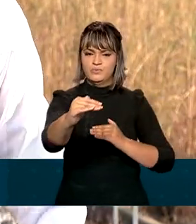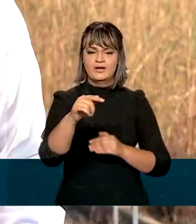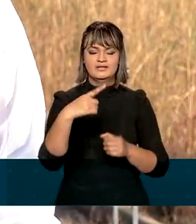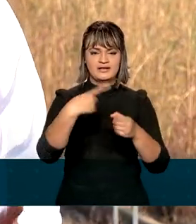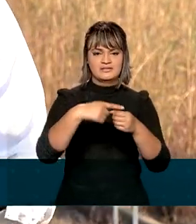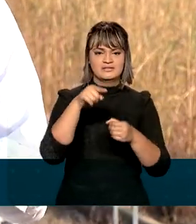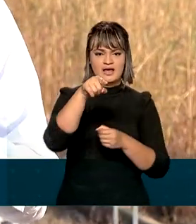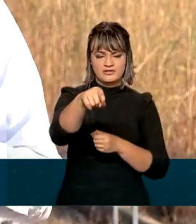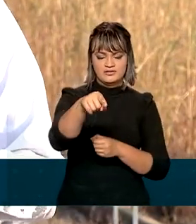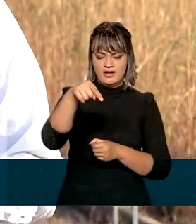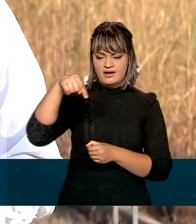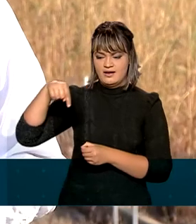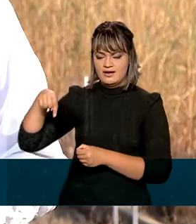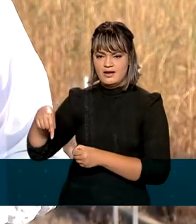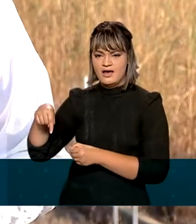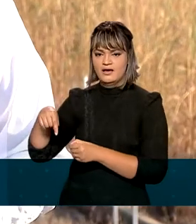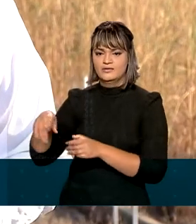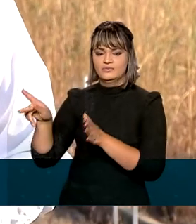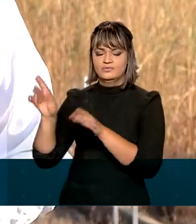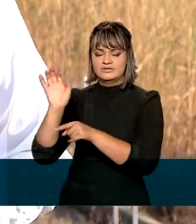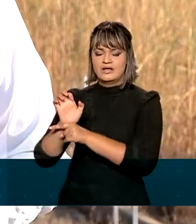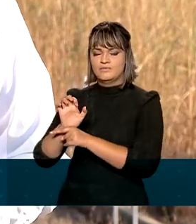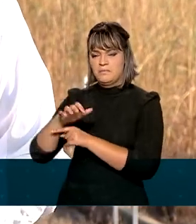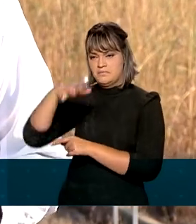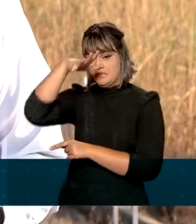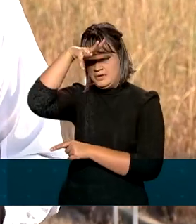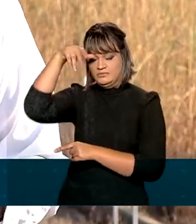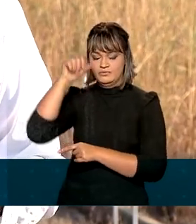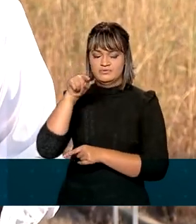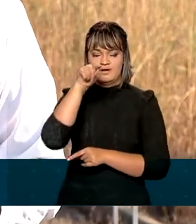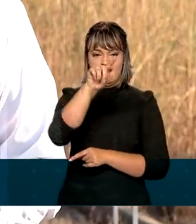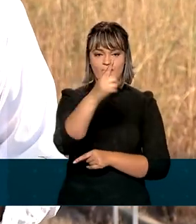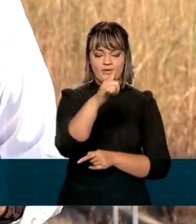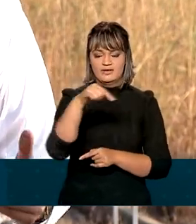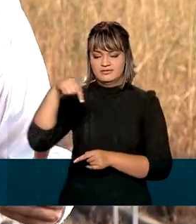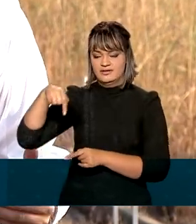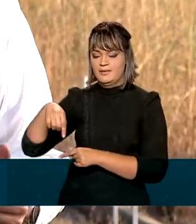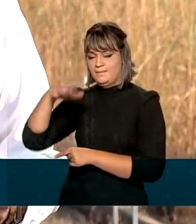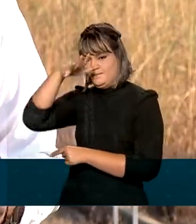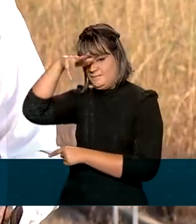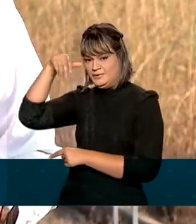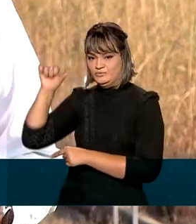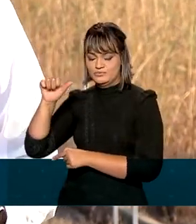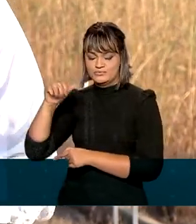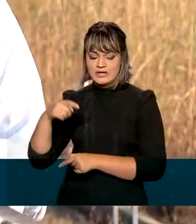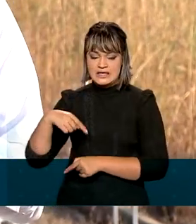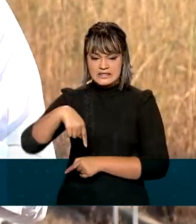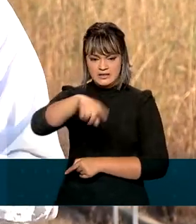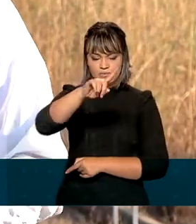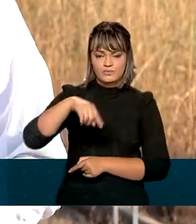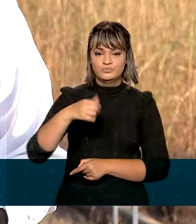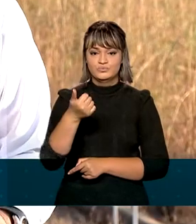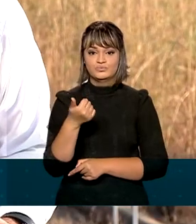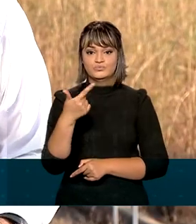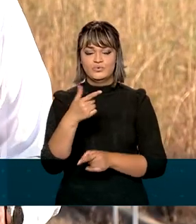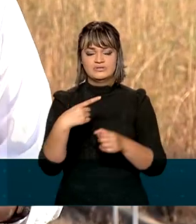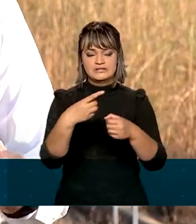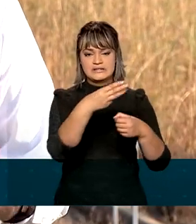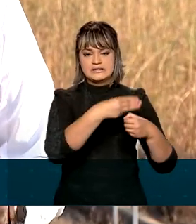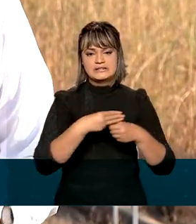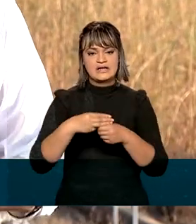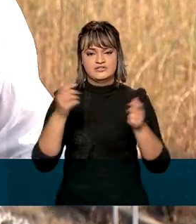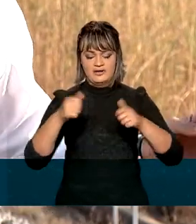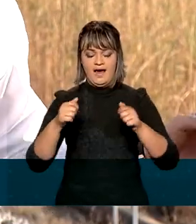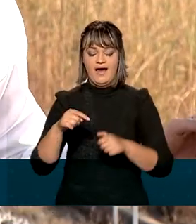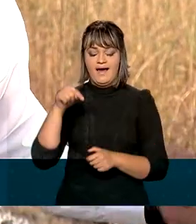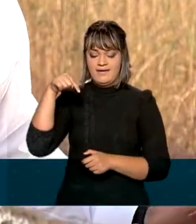Rosa e Água Boa, no estado do Mato Grosso. Ao todo, 12 municípios serão cortados pela FICO. Aqui em Mara